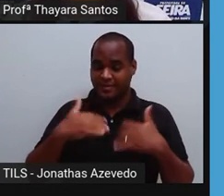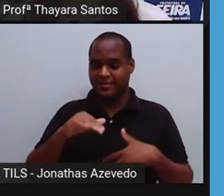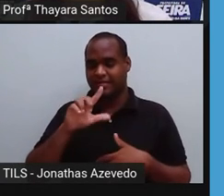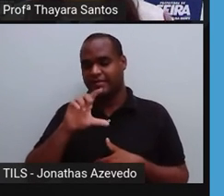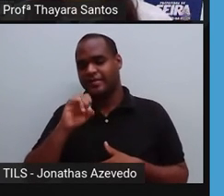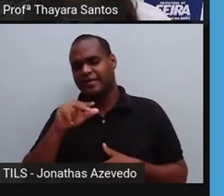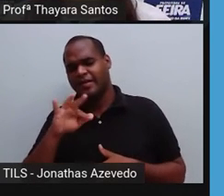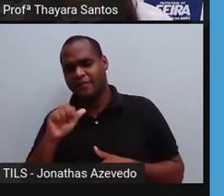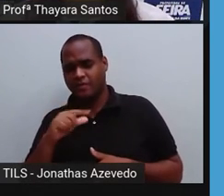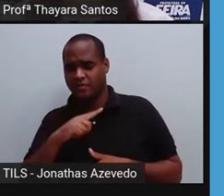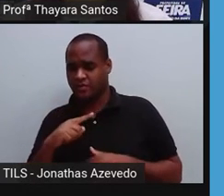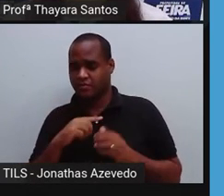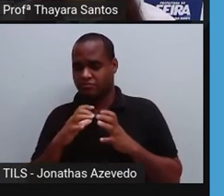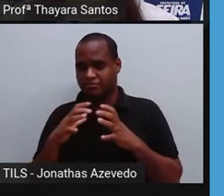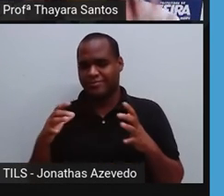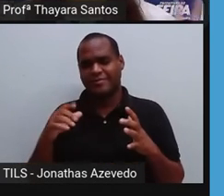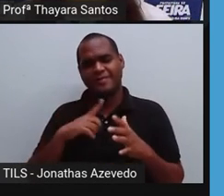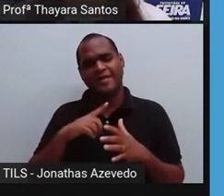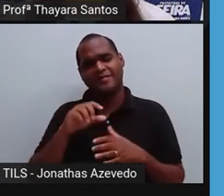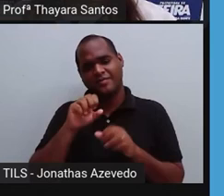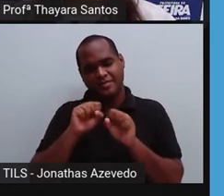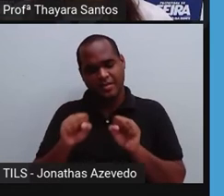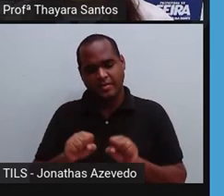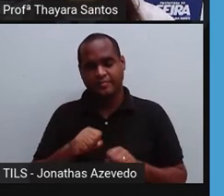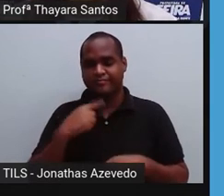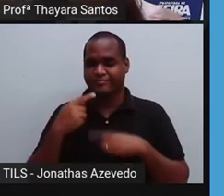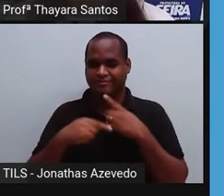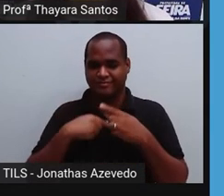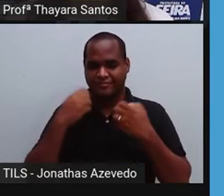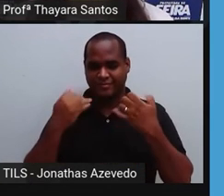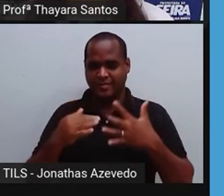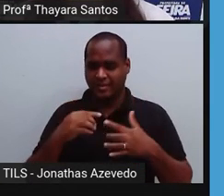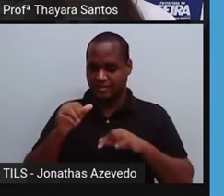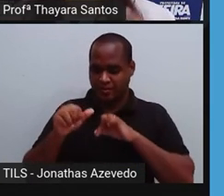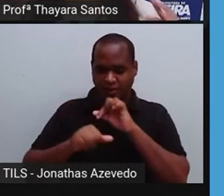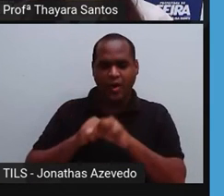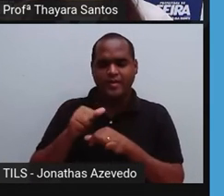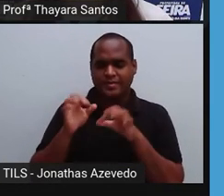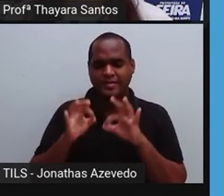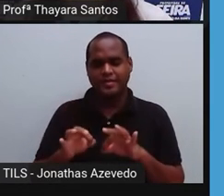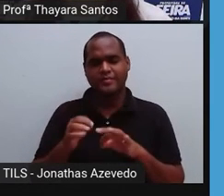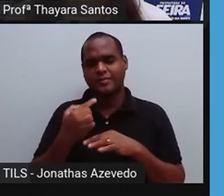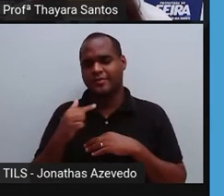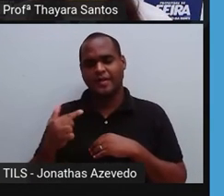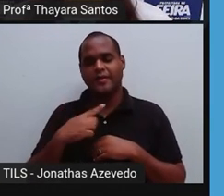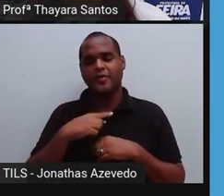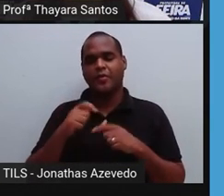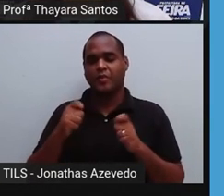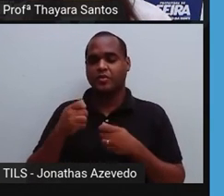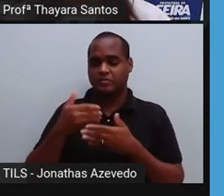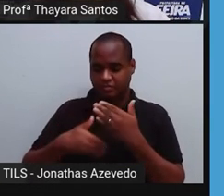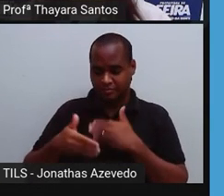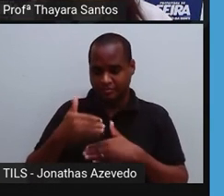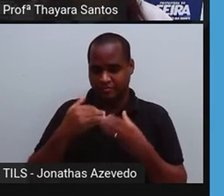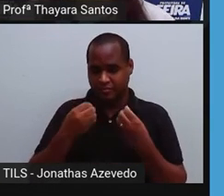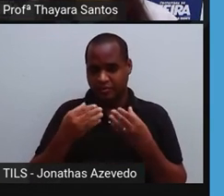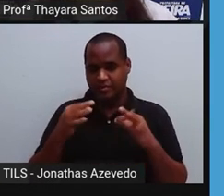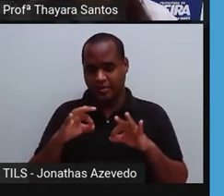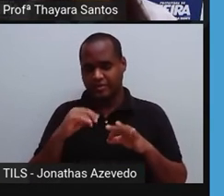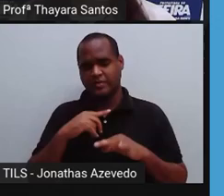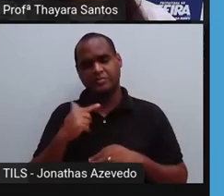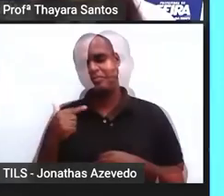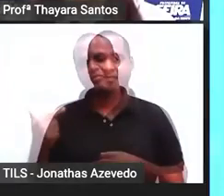acumulada. Talvez o seu sistema linfático não esteja se regulando direito, não esteja funcionando direito ali naquele momento.